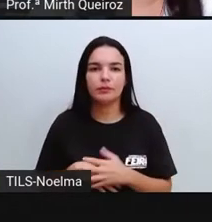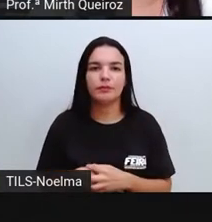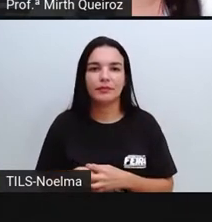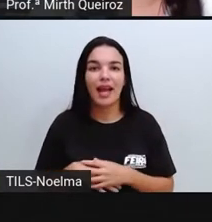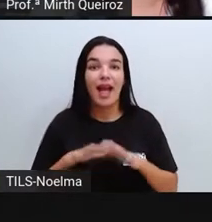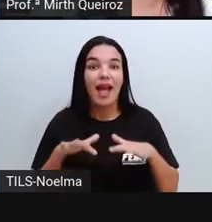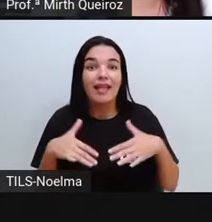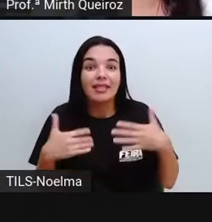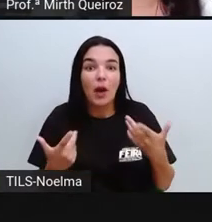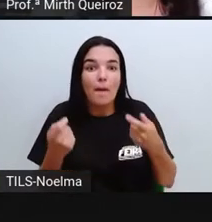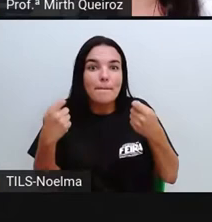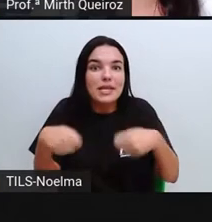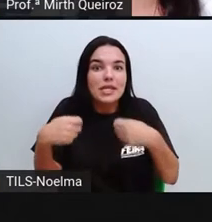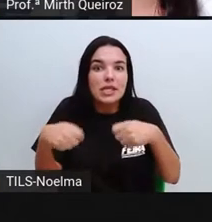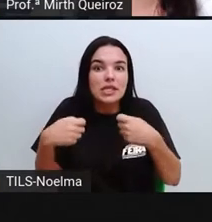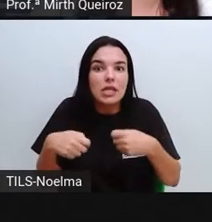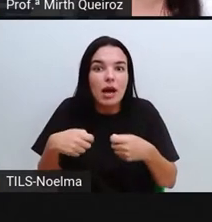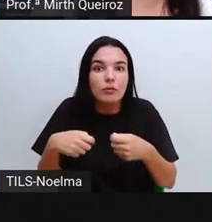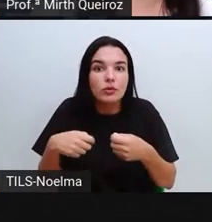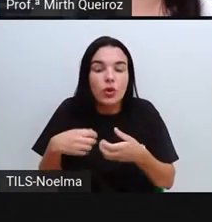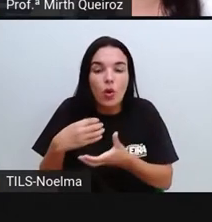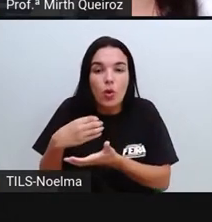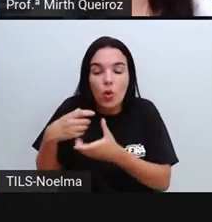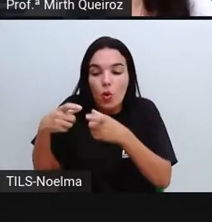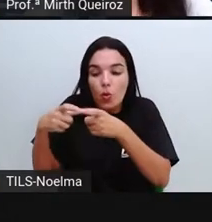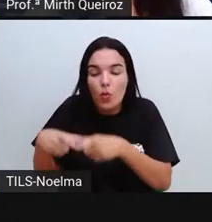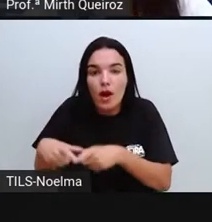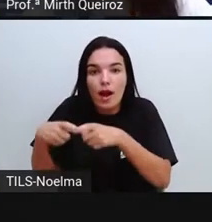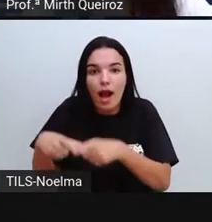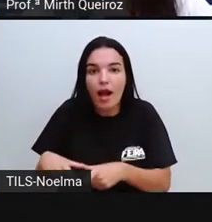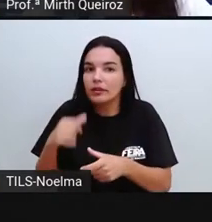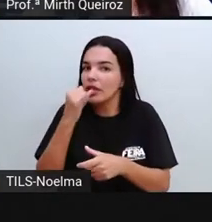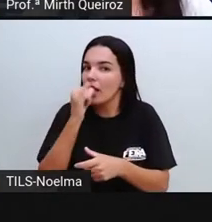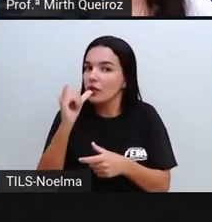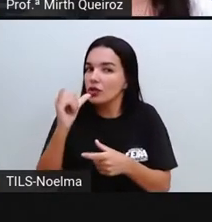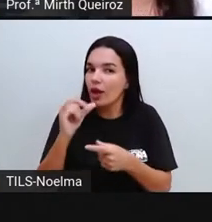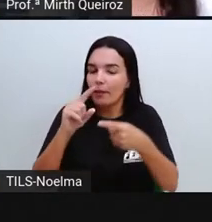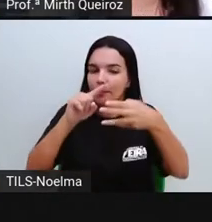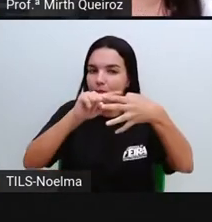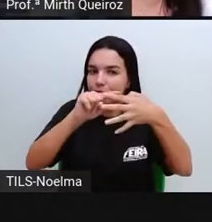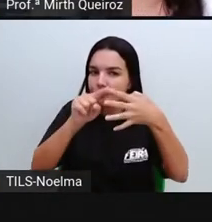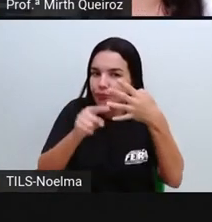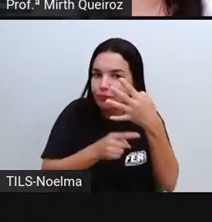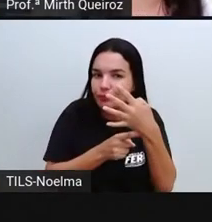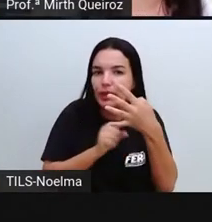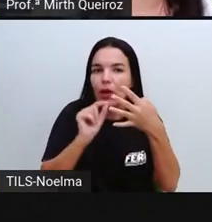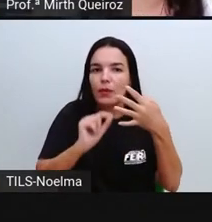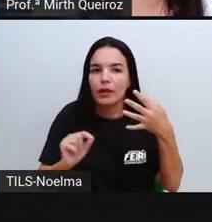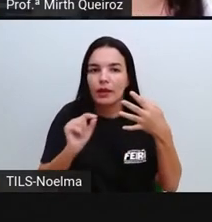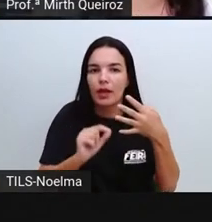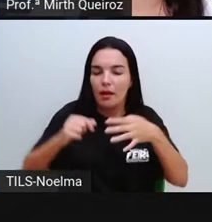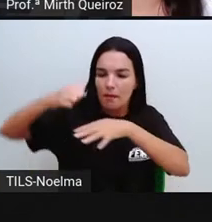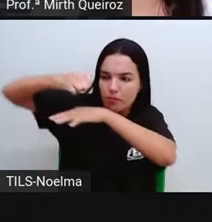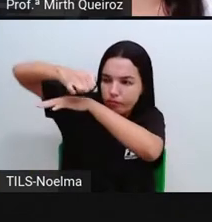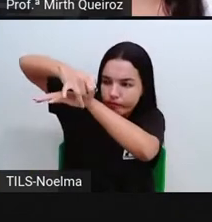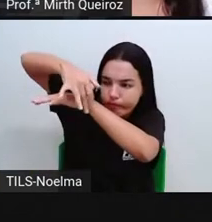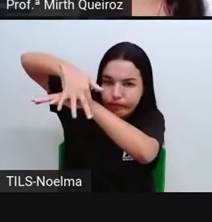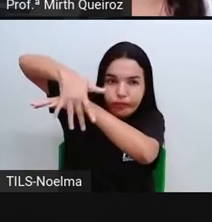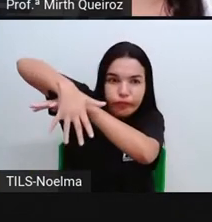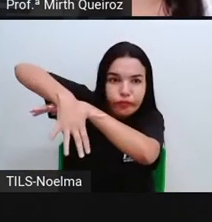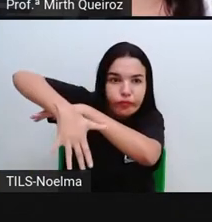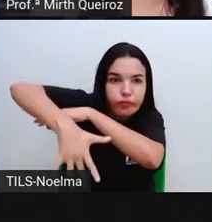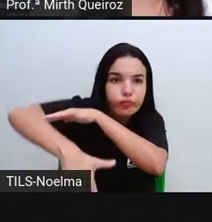Precisamos, então, de fontes de energia. Que fontes de energia são essas? As quedas d'água, né? Que vai, a partir dessas quedas d'água que vão